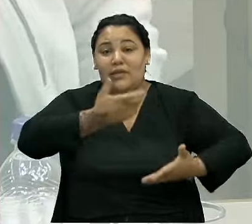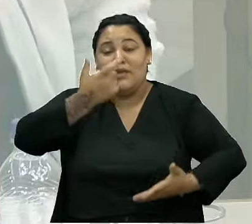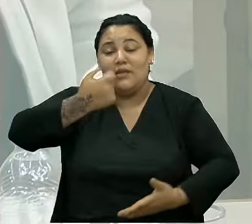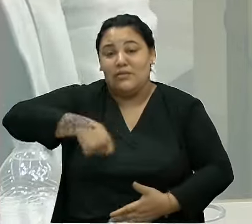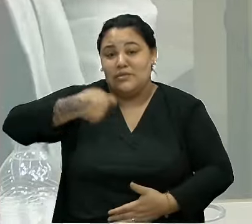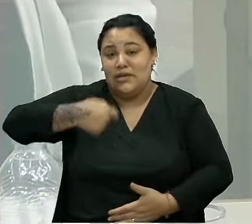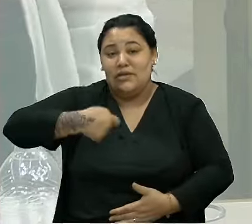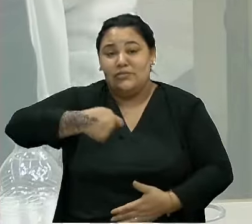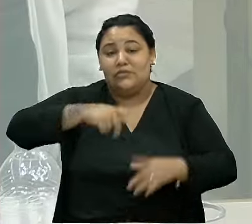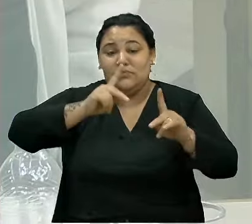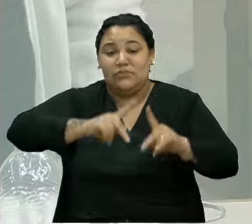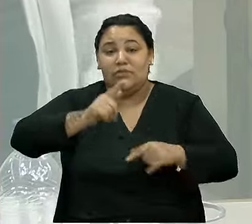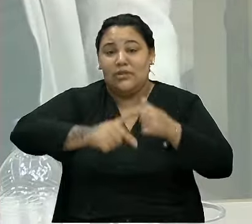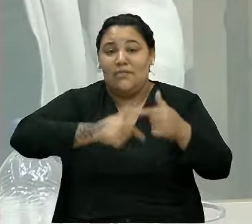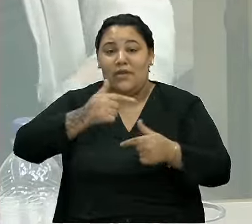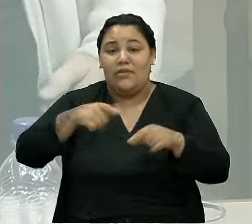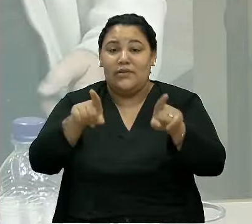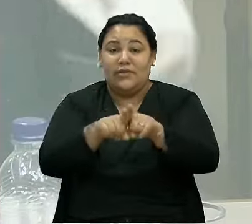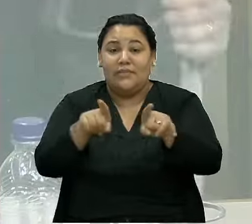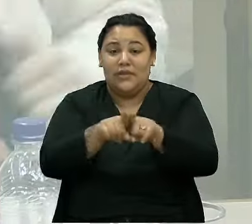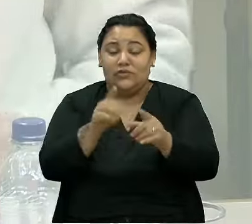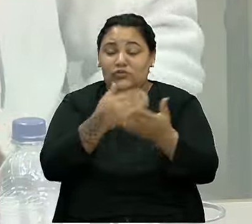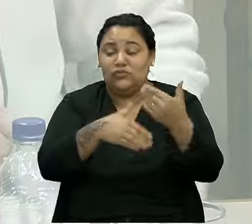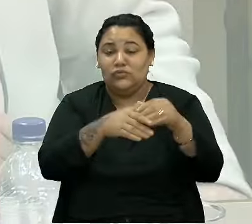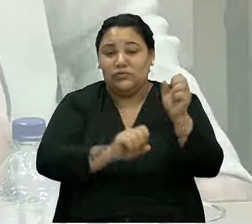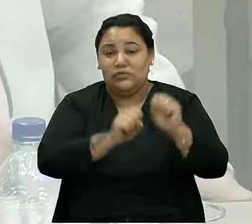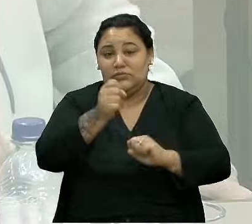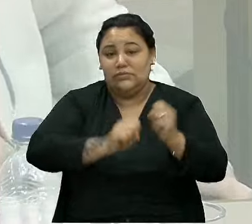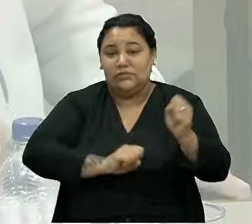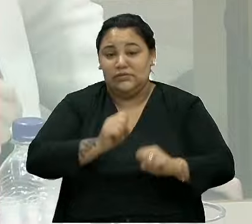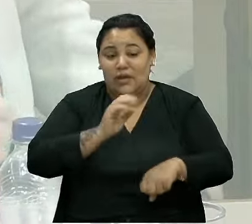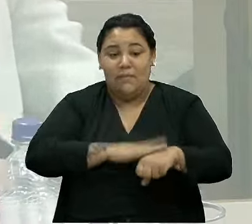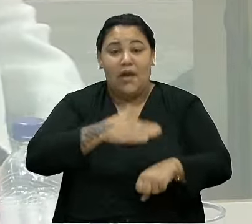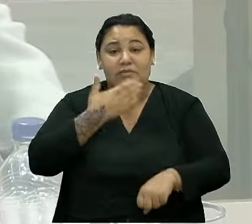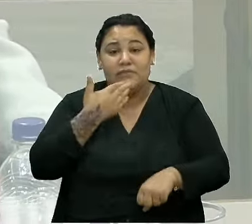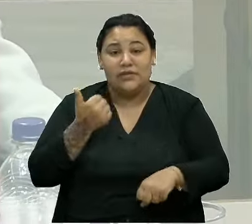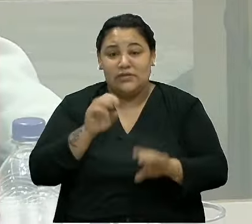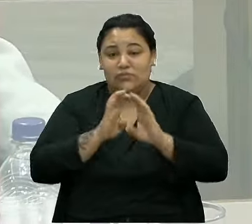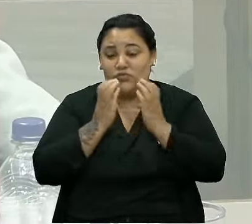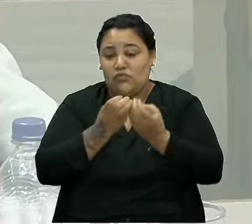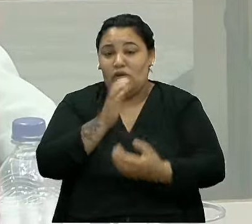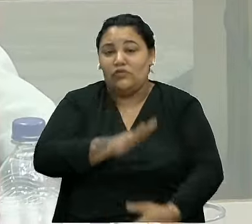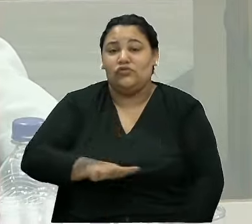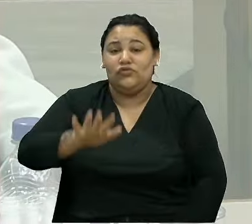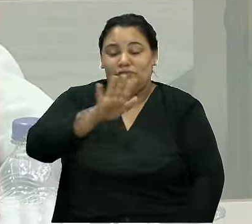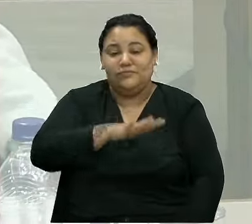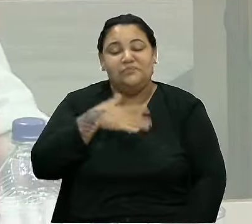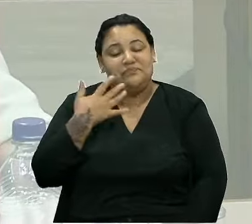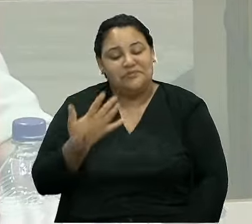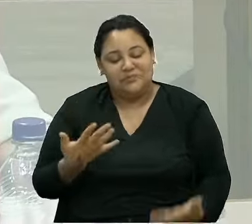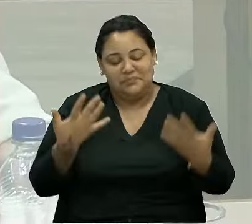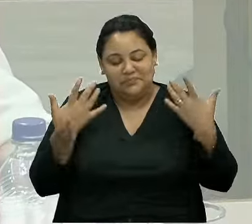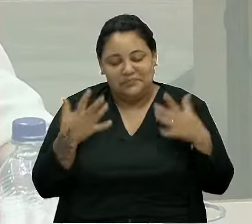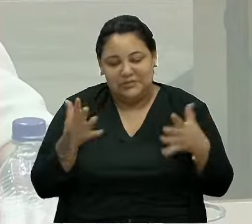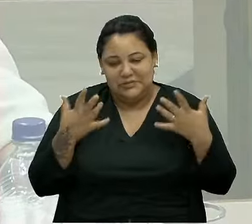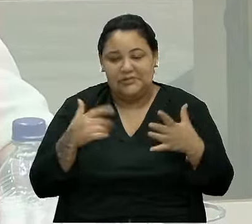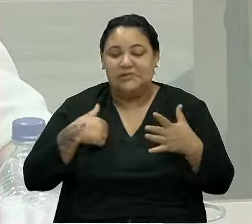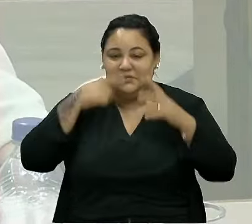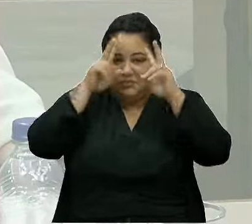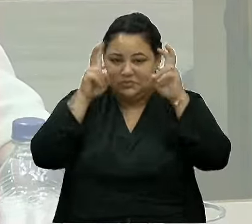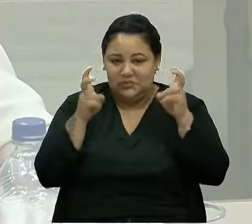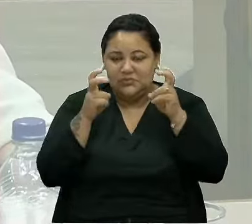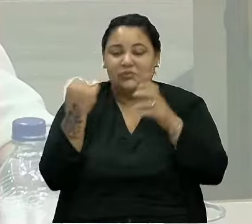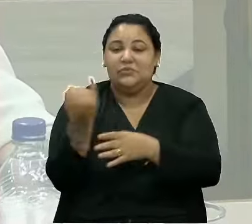trabalhador e também das empresas, e isso vai beneficiar a comunidade como um todo. Então, parabéns, acho que é uma temática bem